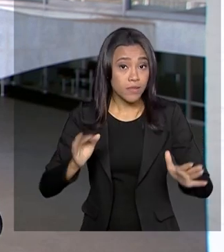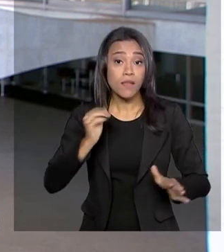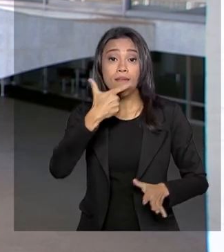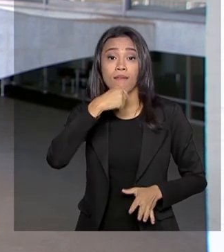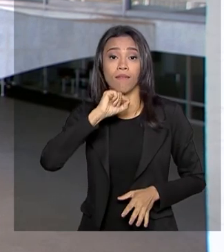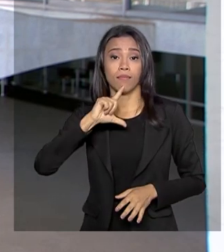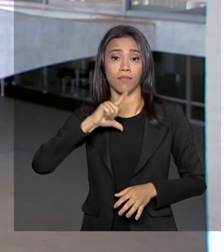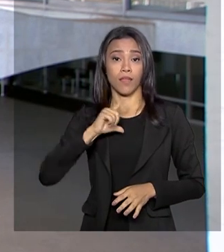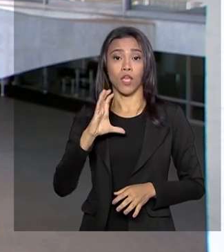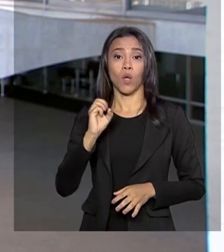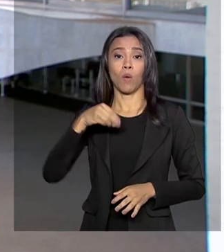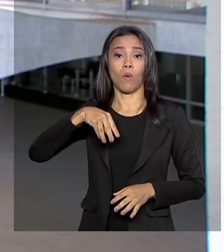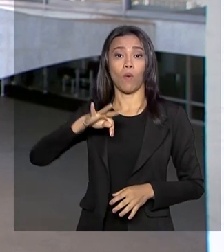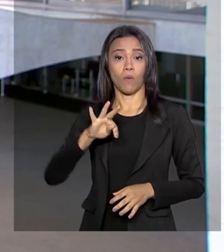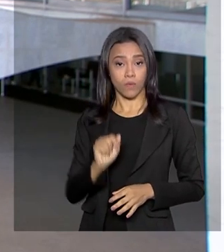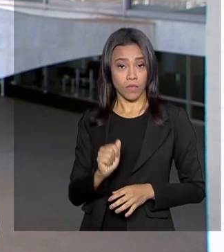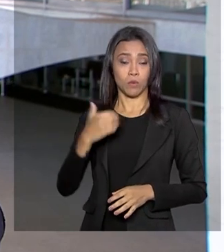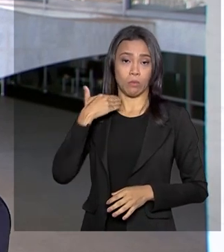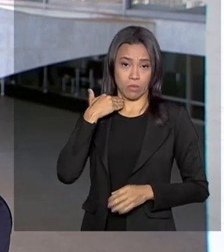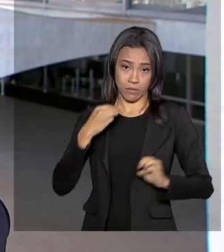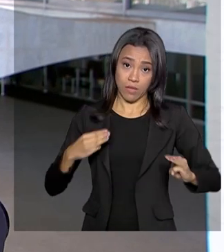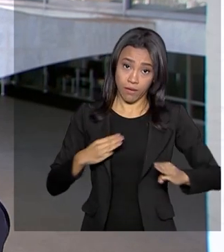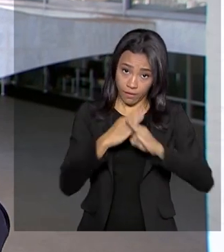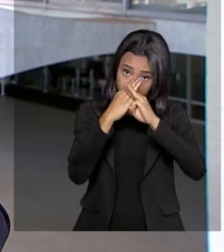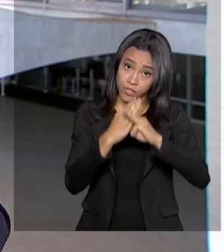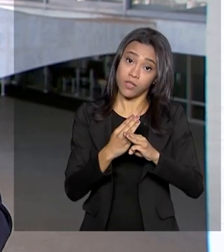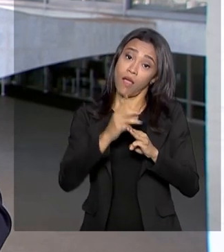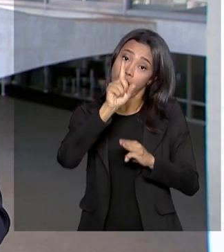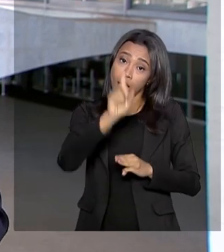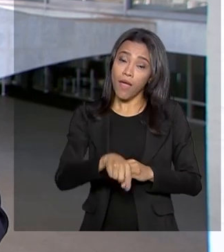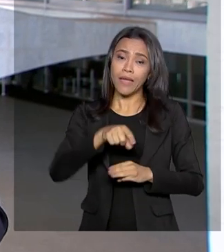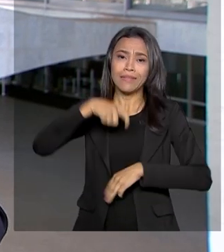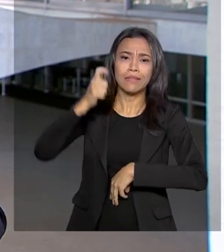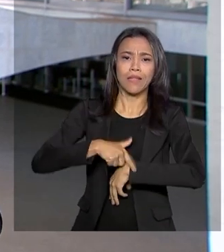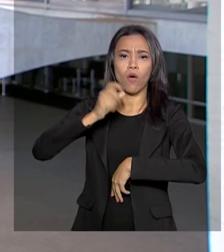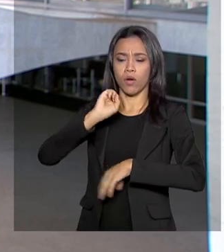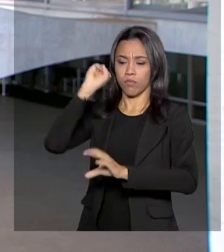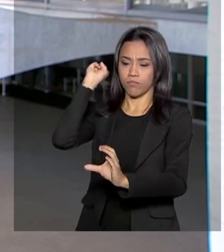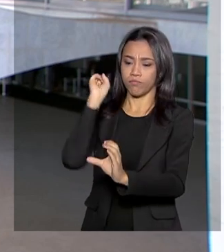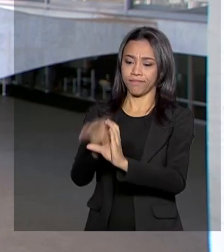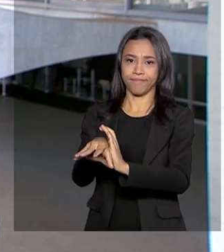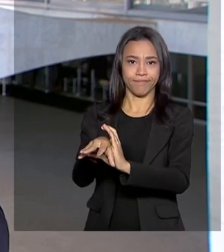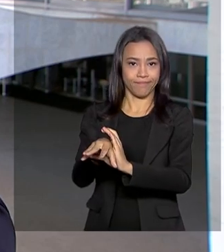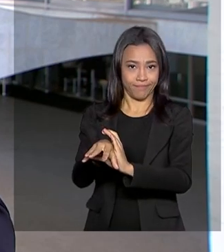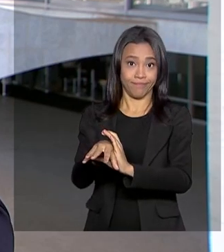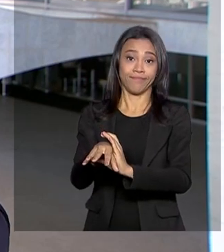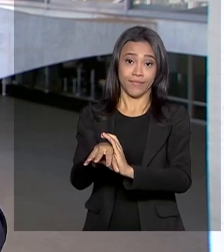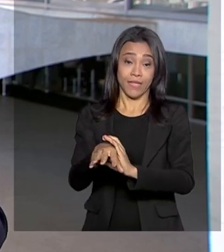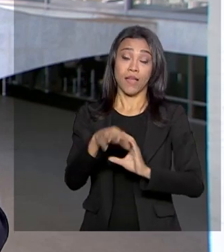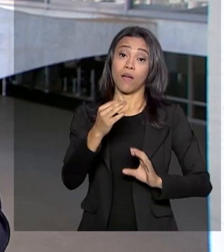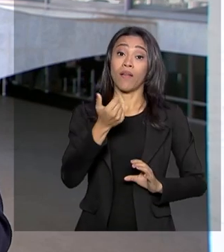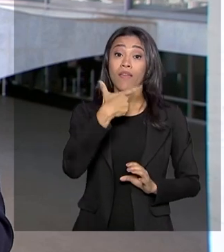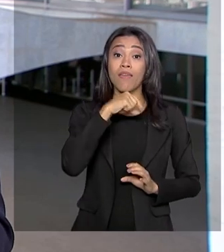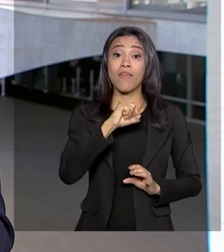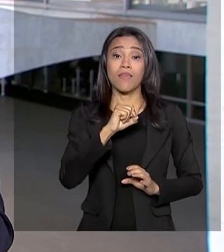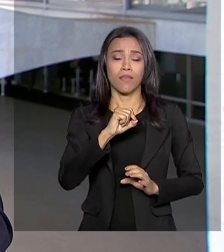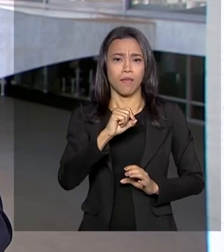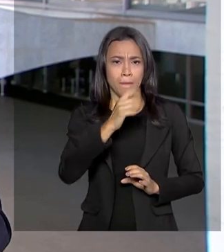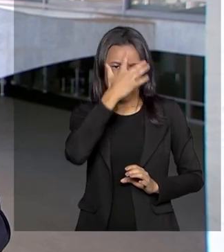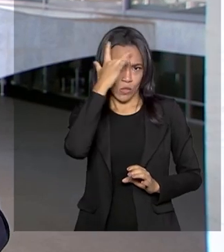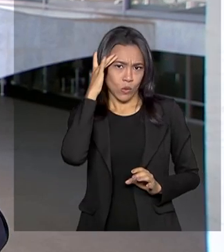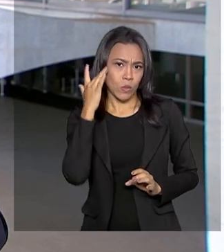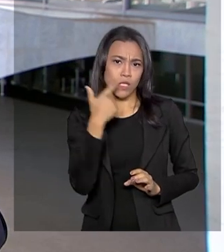poupança na Caixa Econômica. Nesse caso, o depósito será feito automaticamente na conta. Agora, os correntistas que não tiverem